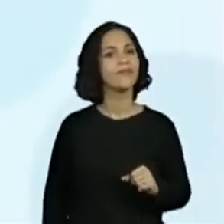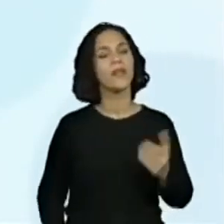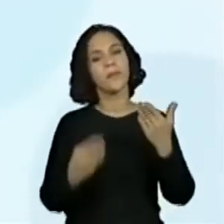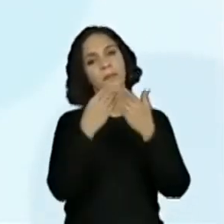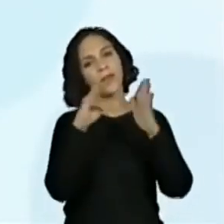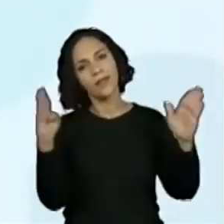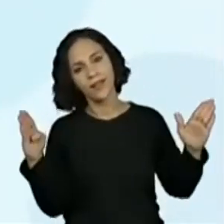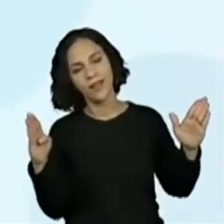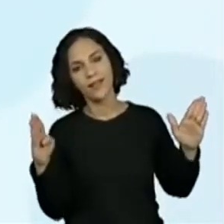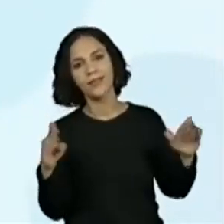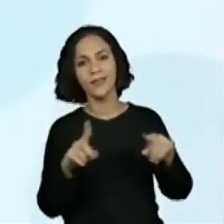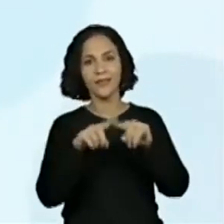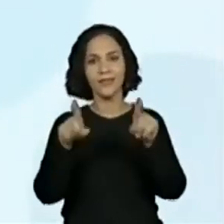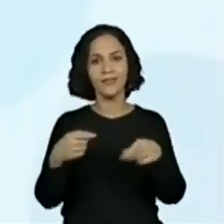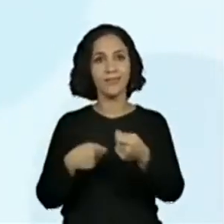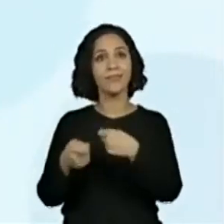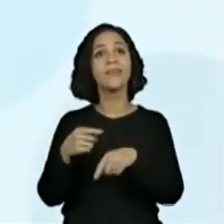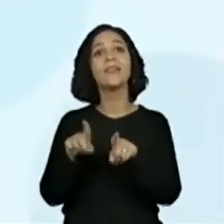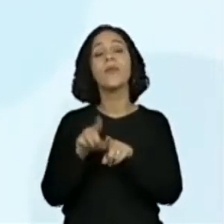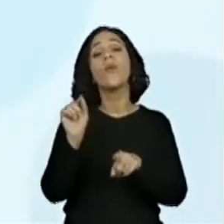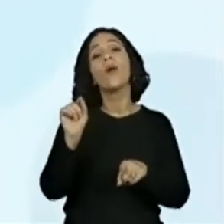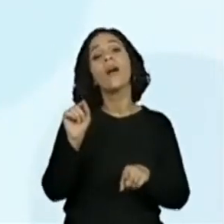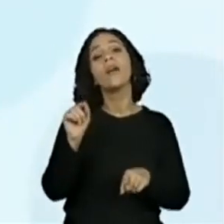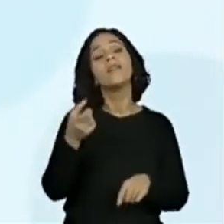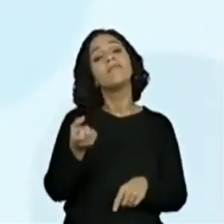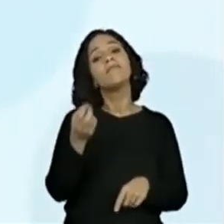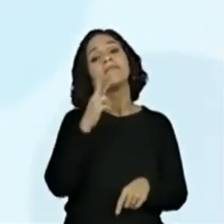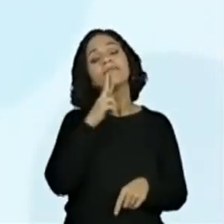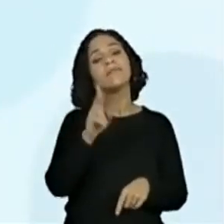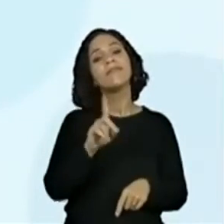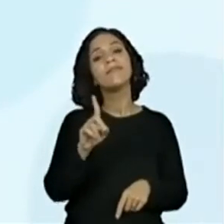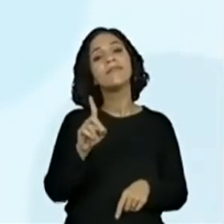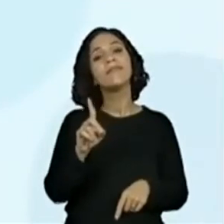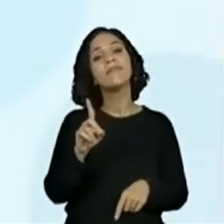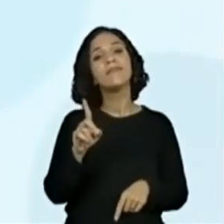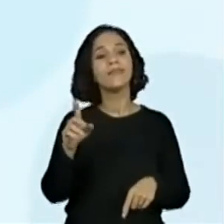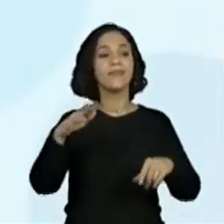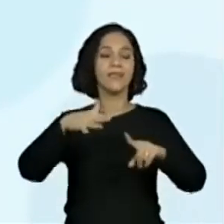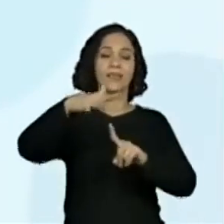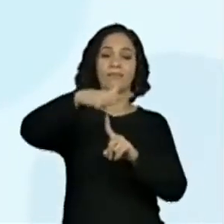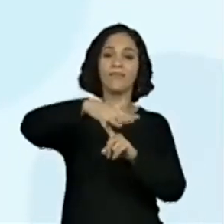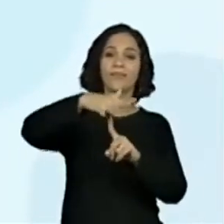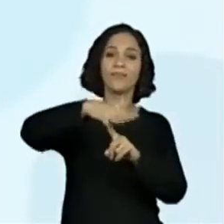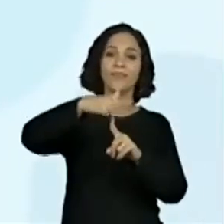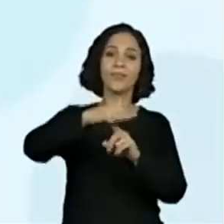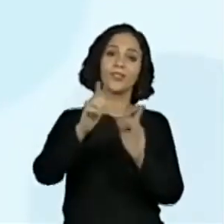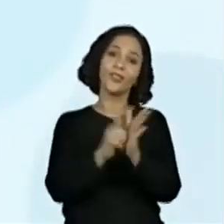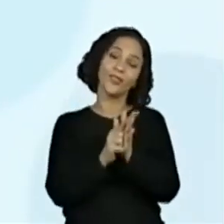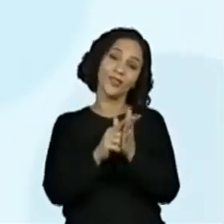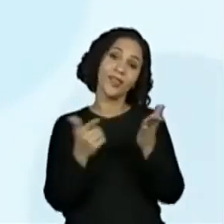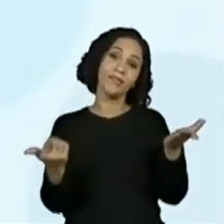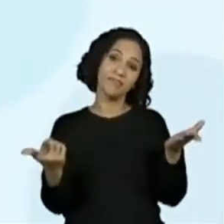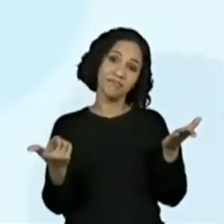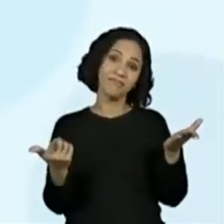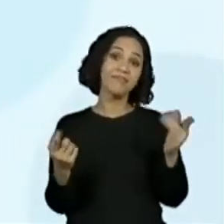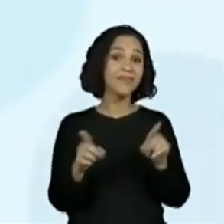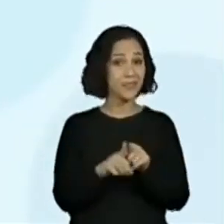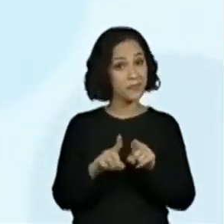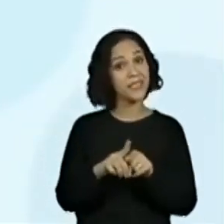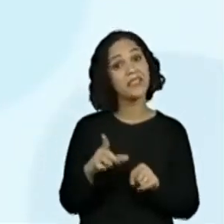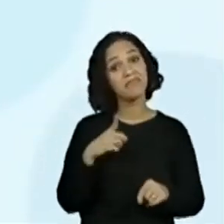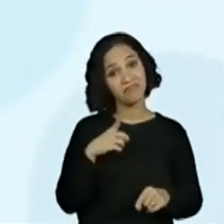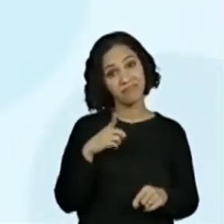livrarias, e ninguém falou uma coisa inusitada. Bancas de jornais. Hoje em dia, a gente também pode encontrar